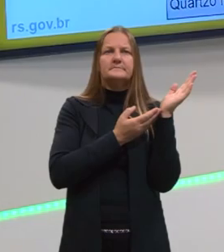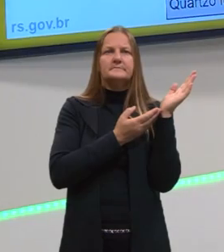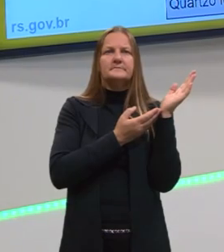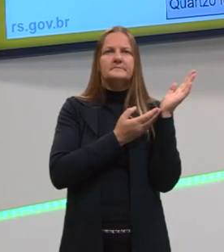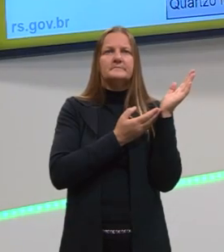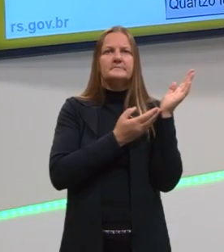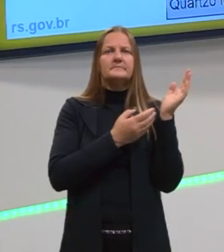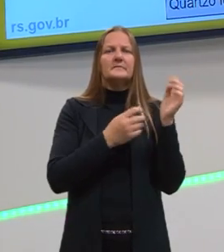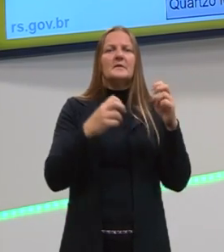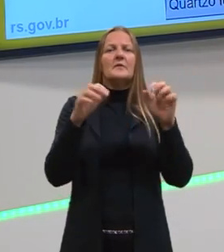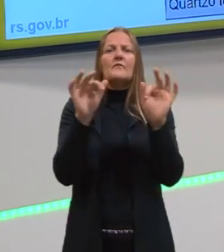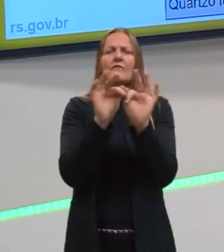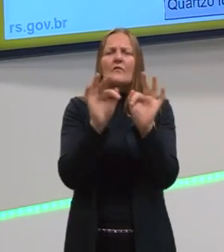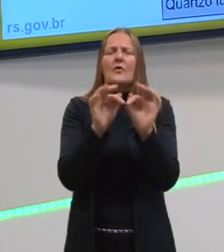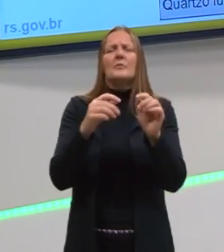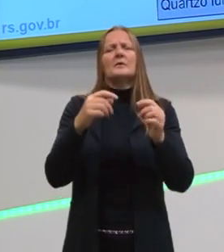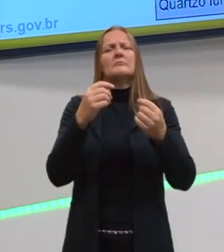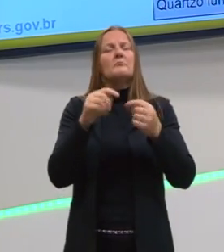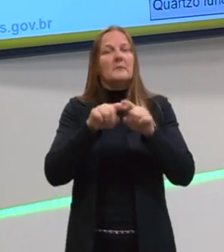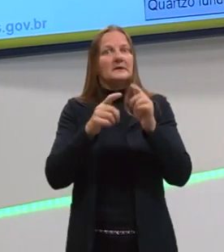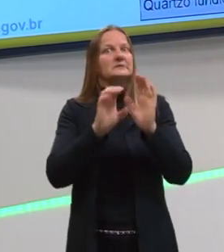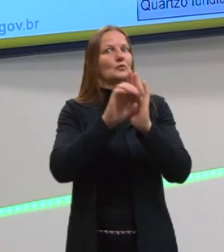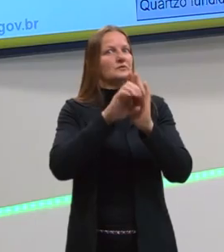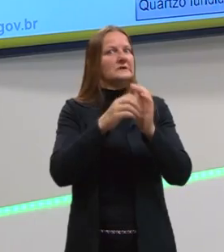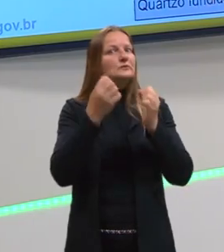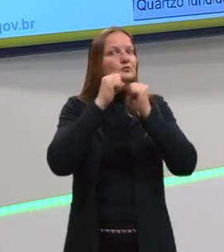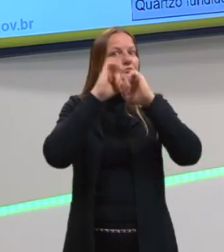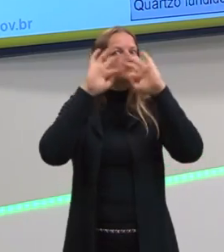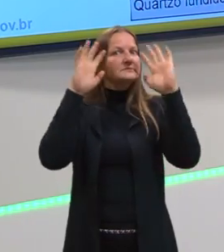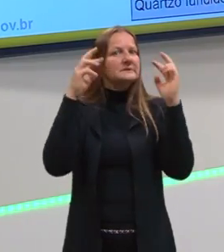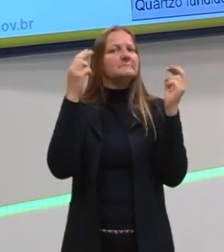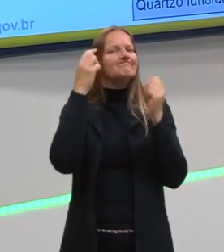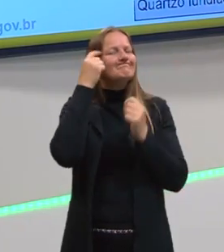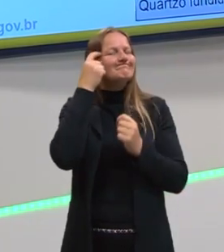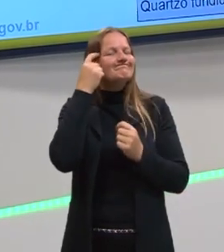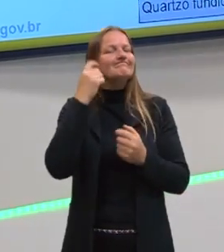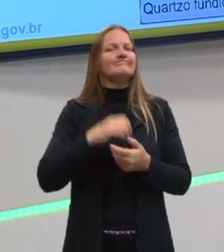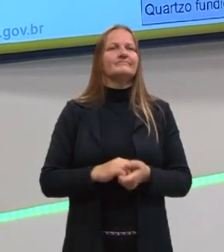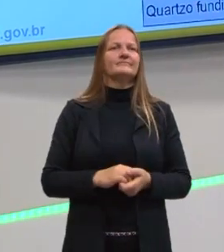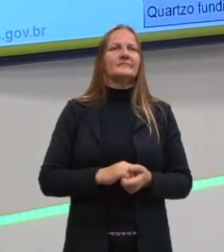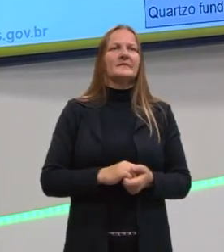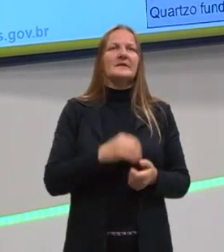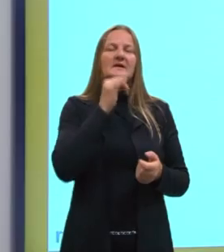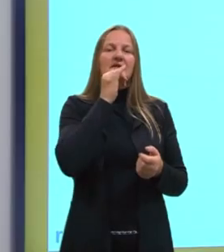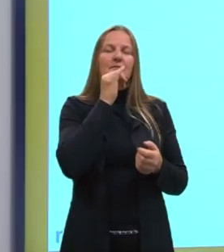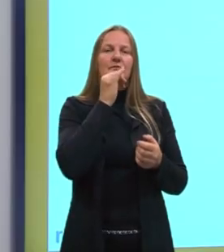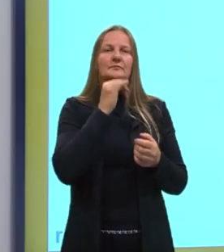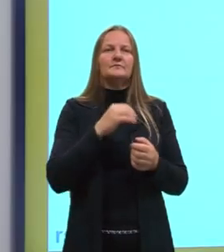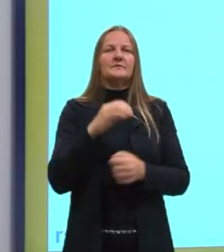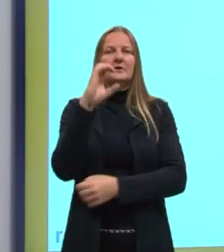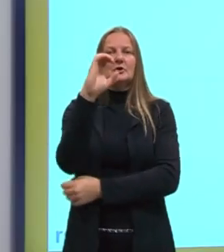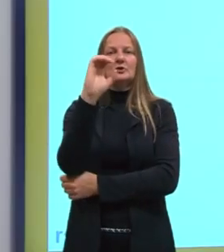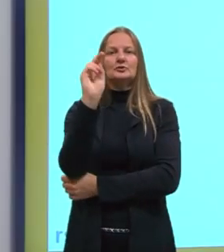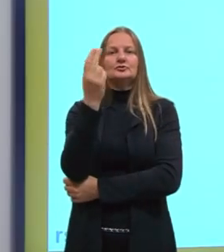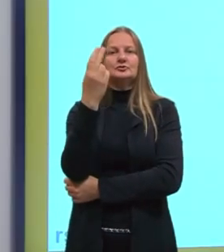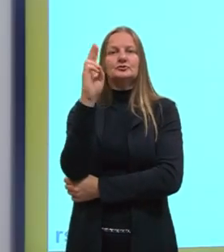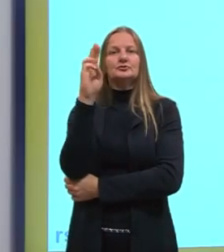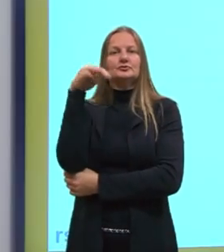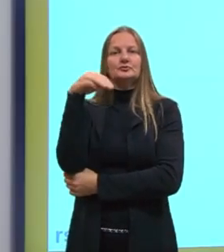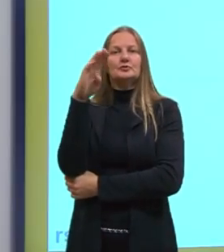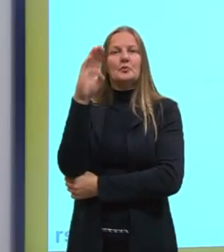fórmulas e contas, mas dos conceitos envolvidos. Então, vejam o é aqui, o coeficiente do chumbo, que é o material